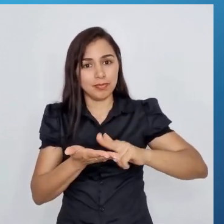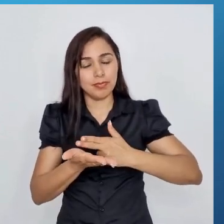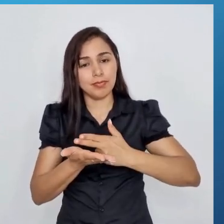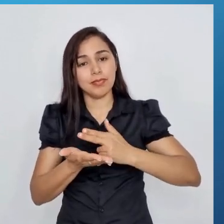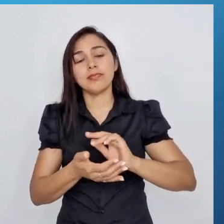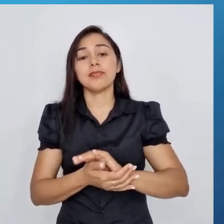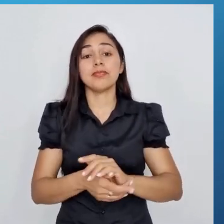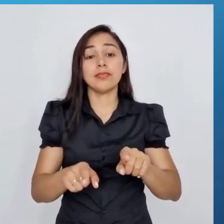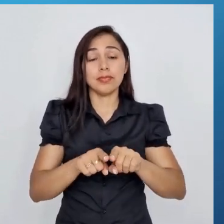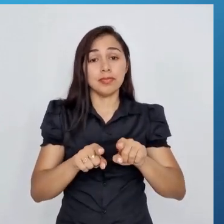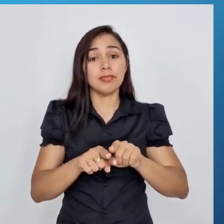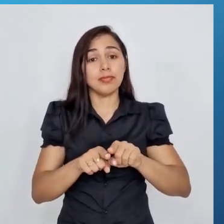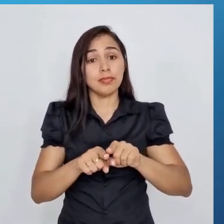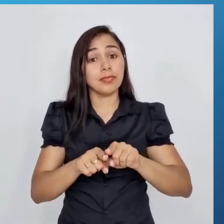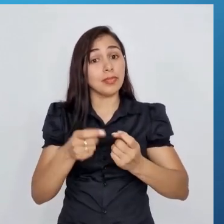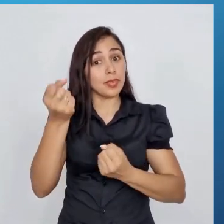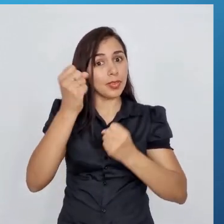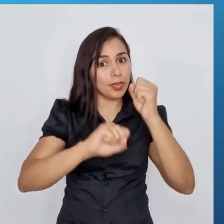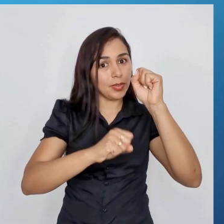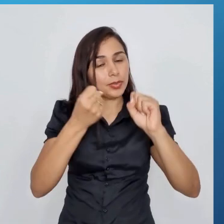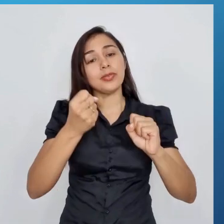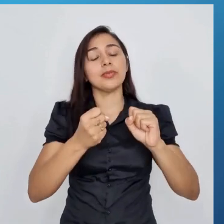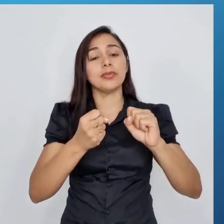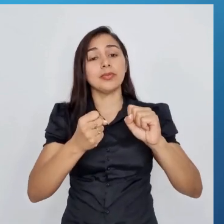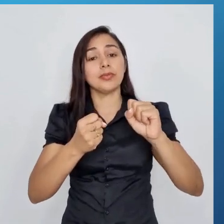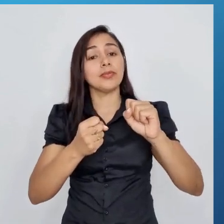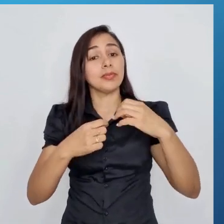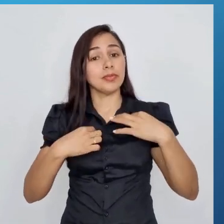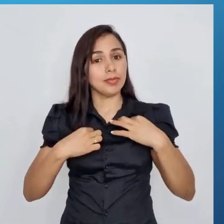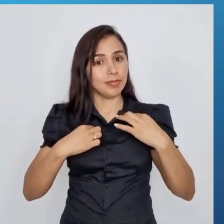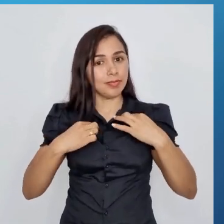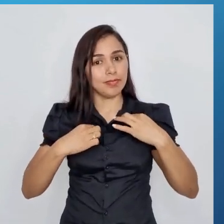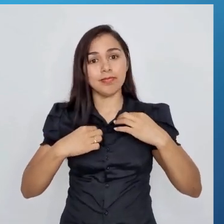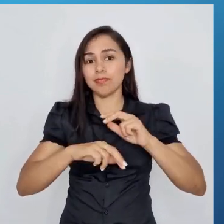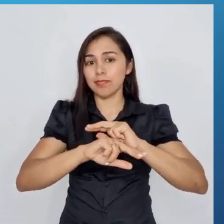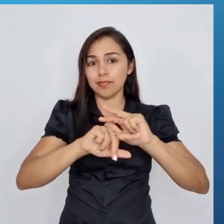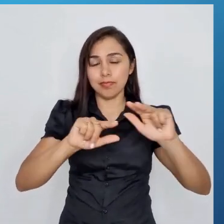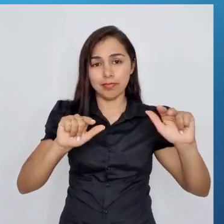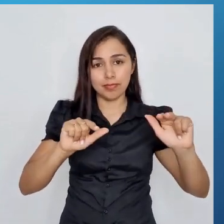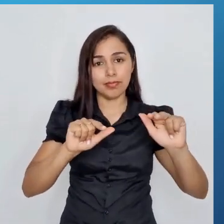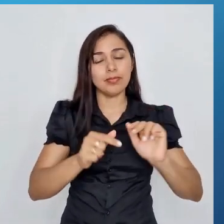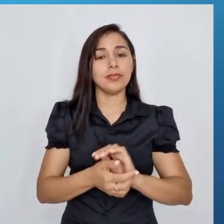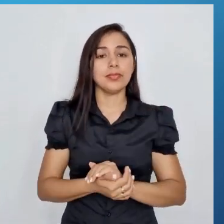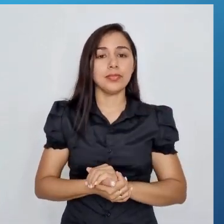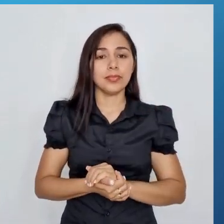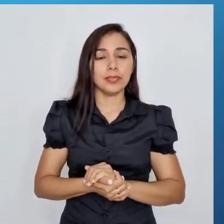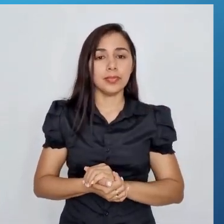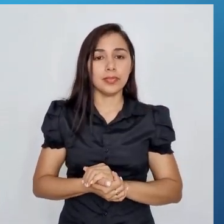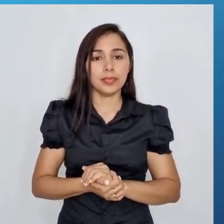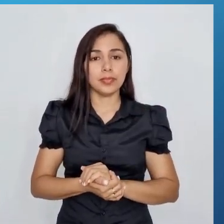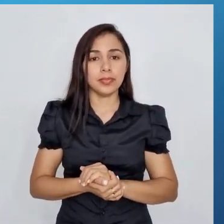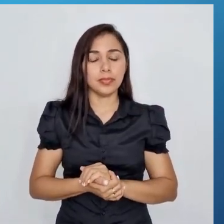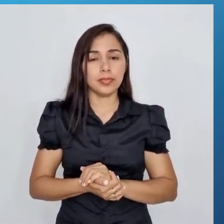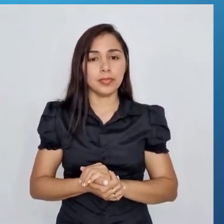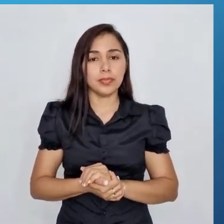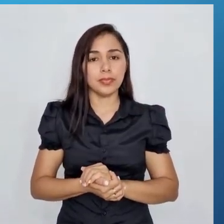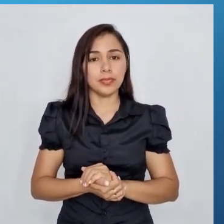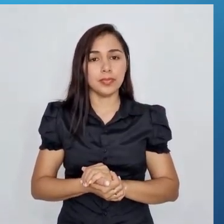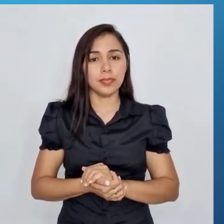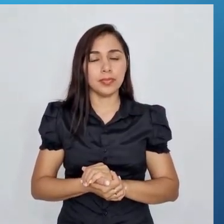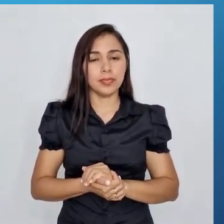indústria teixo, que produz os tecidos, tá bom? Aqui, a gente tem